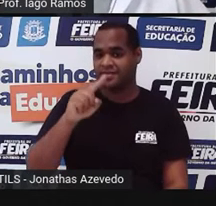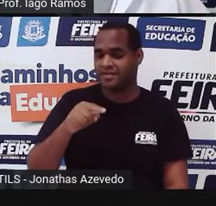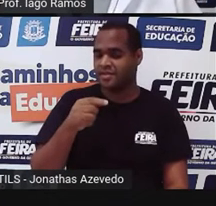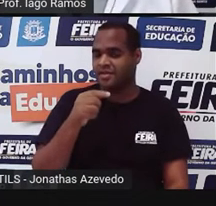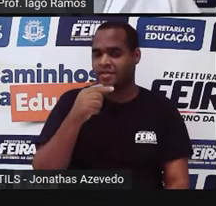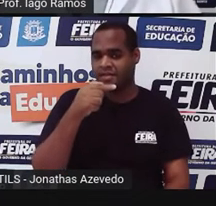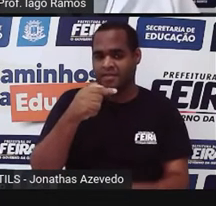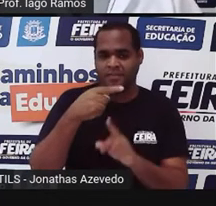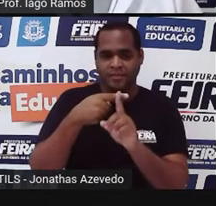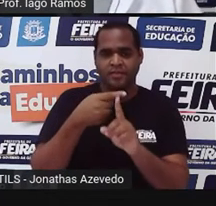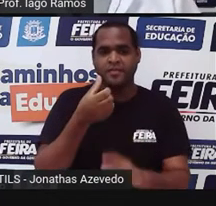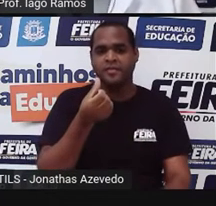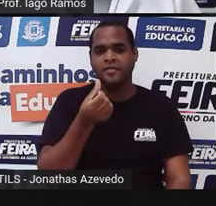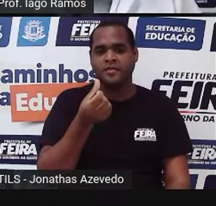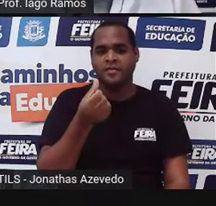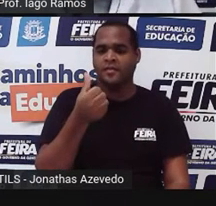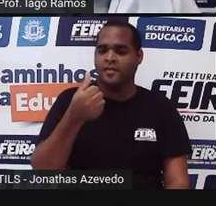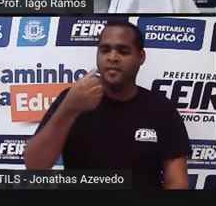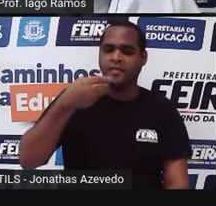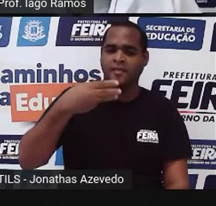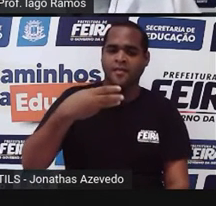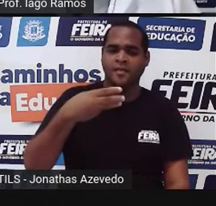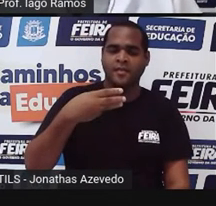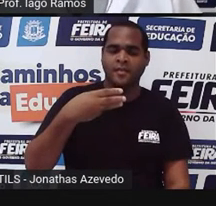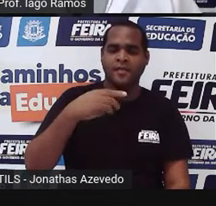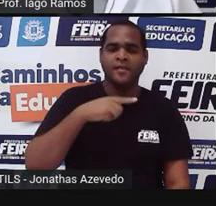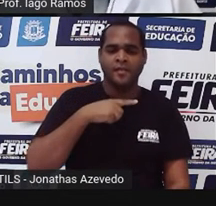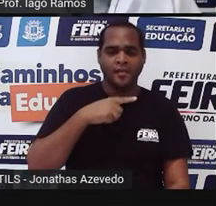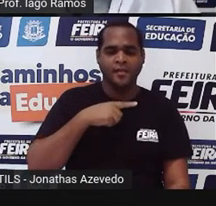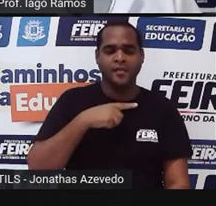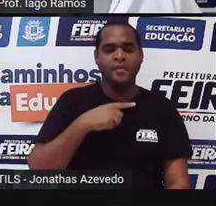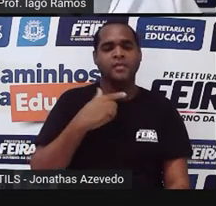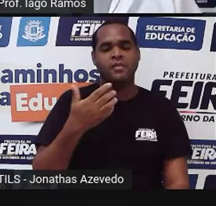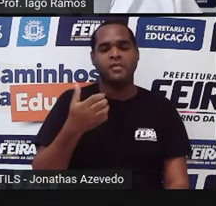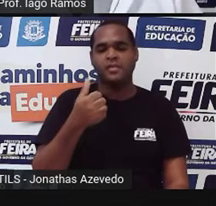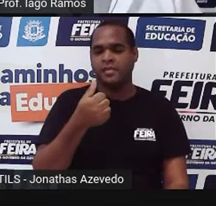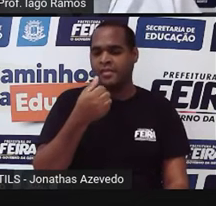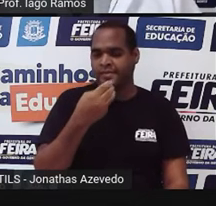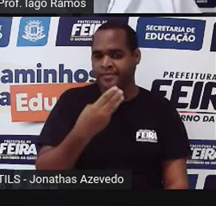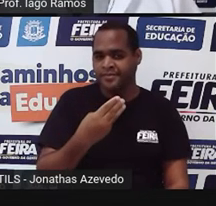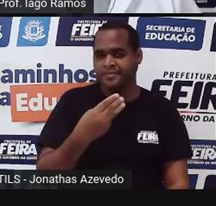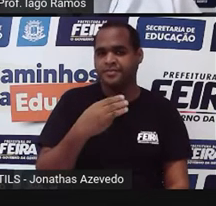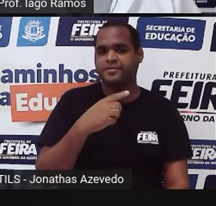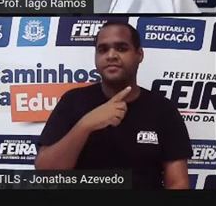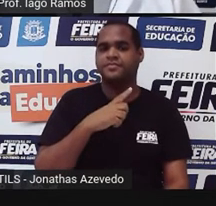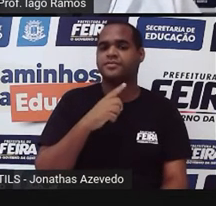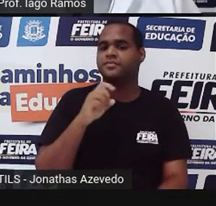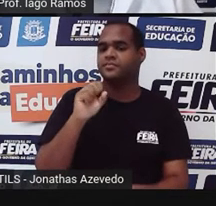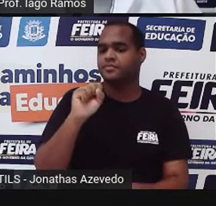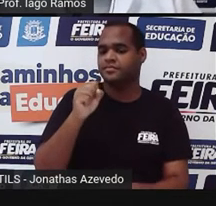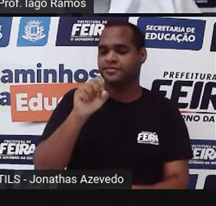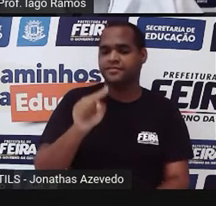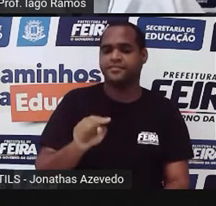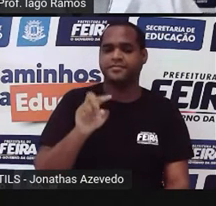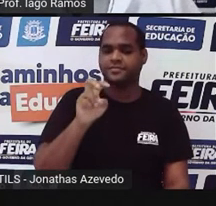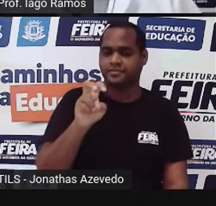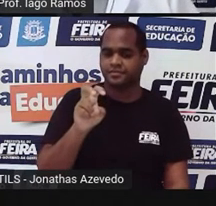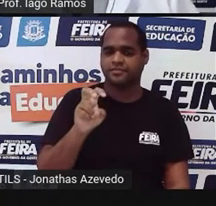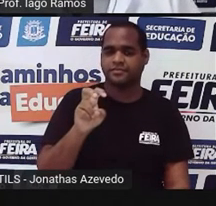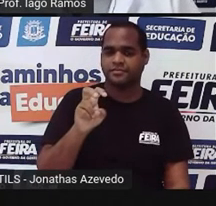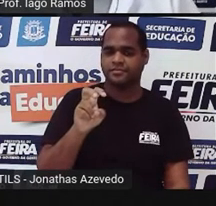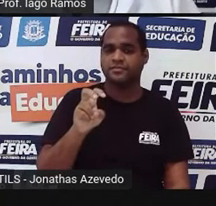ou 6 mais 7 dá 13, tá bom? 13 mais 8,5, 21